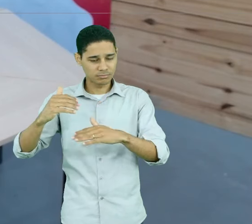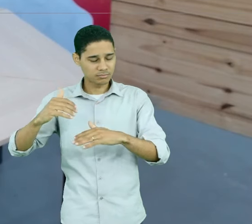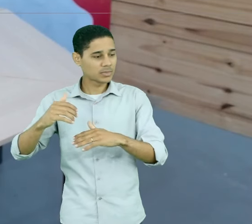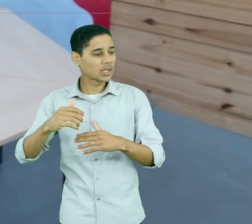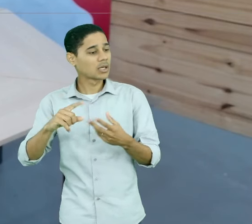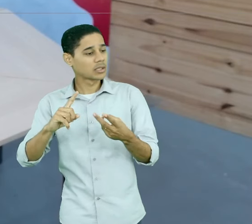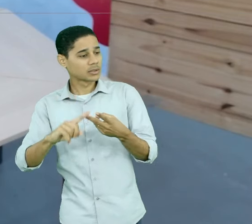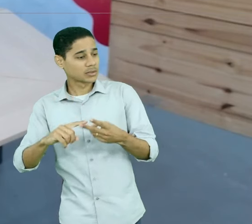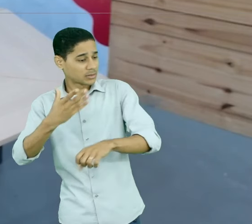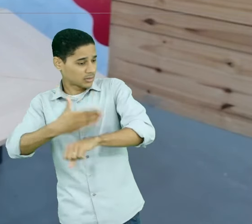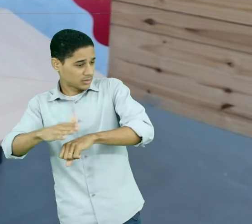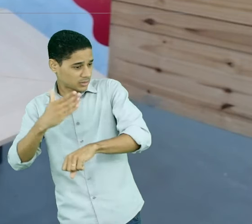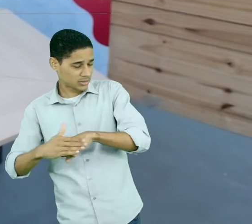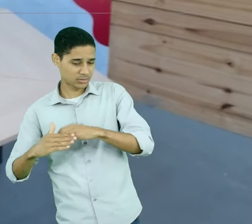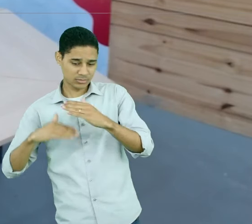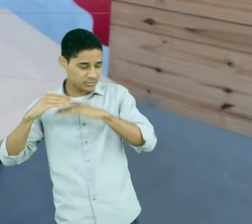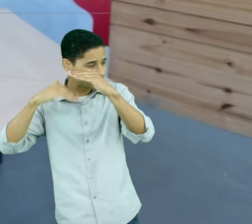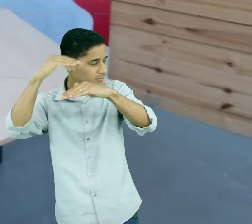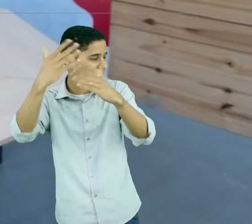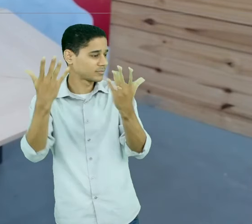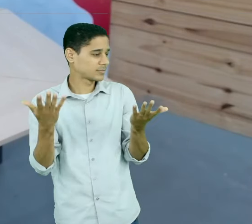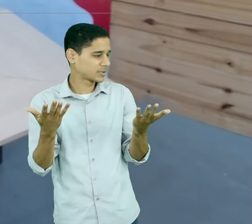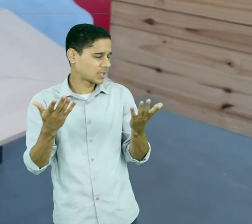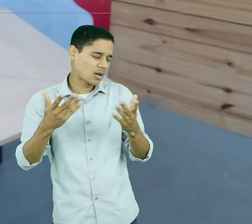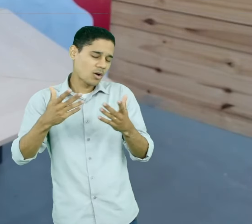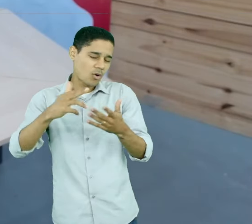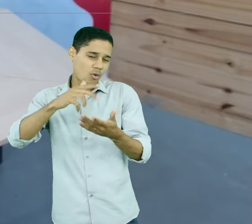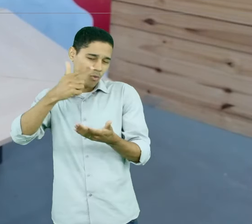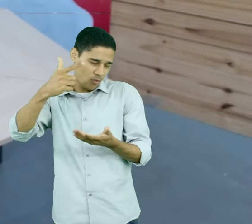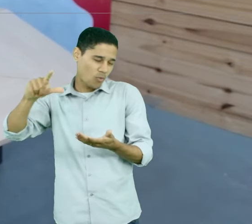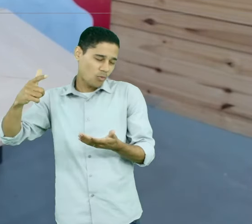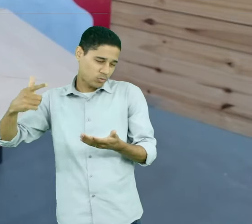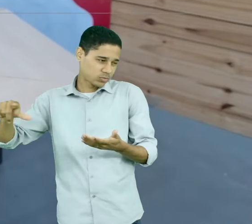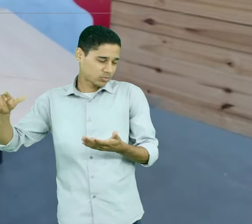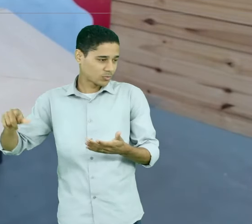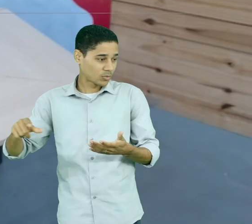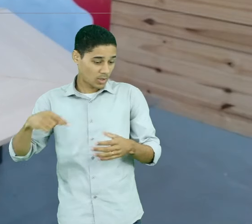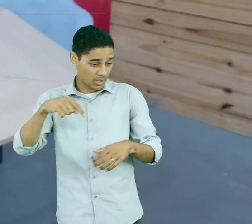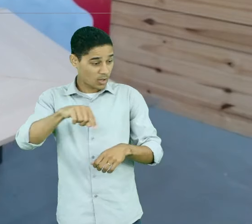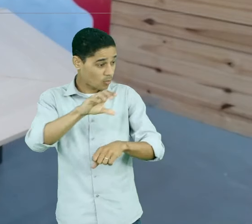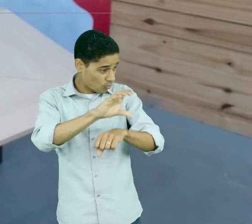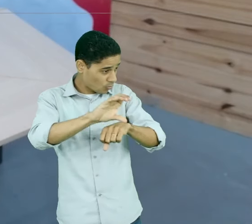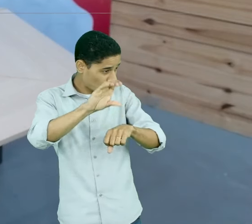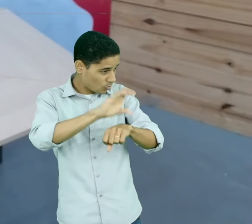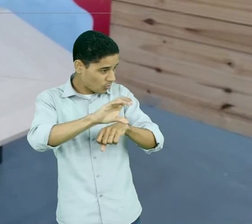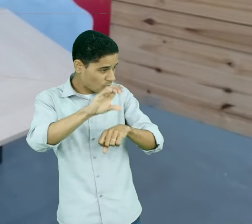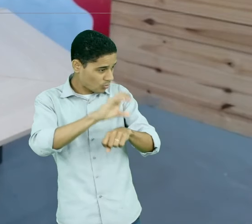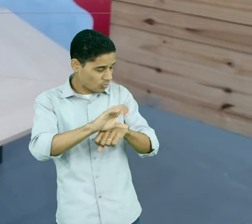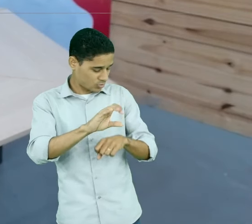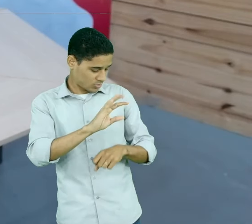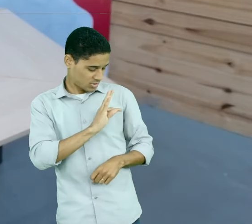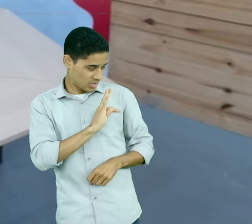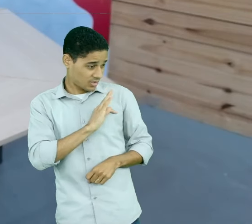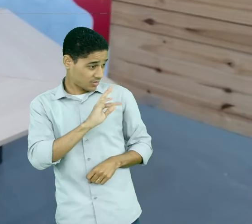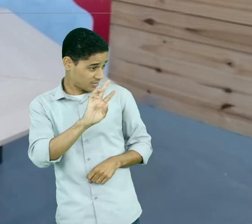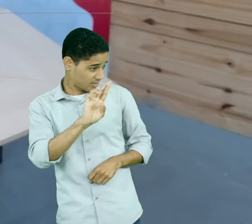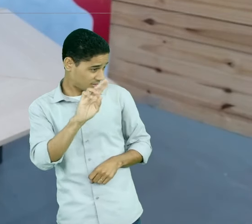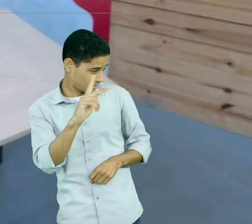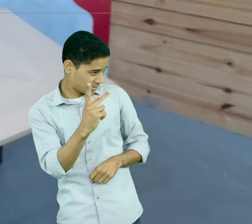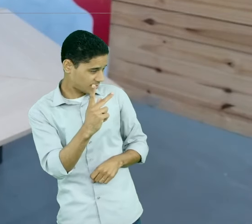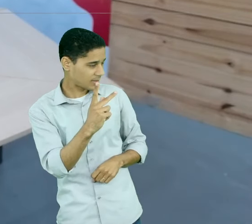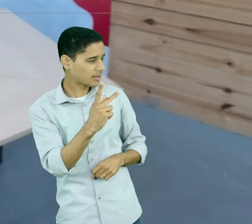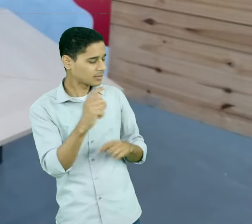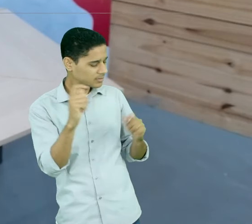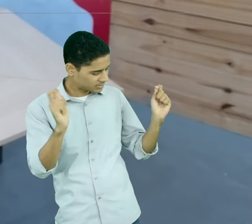desenvolvimento, entre outras que a gente, num curso como esse, o curso técnico de IRH, possibilita.